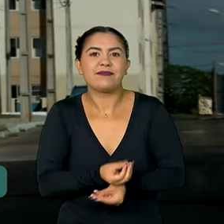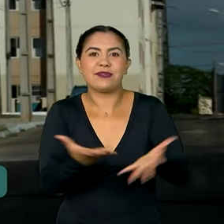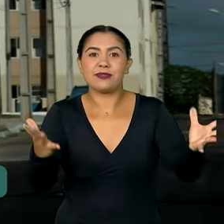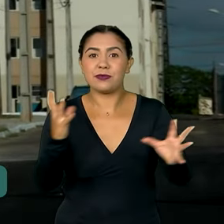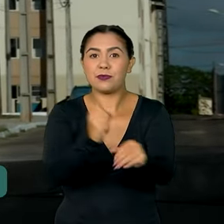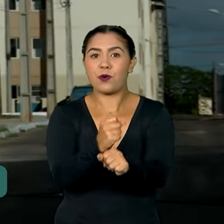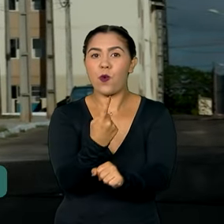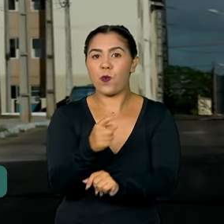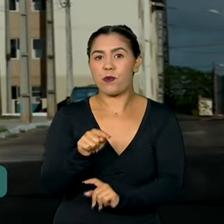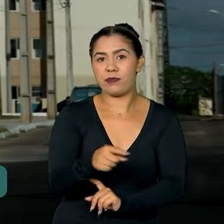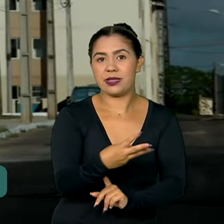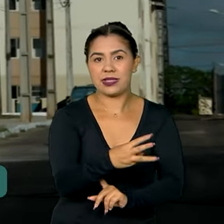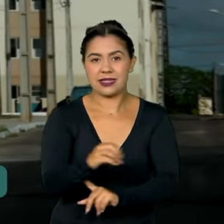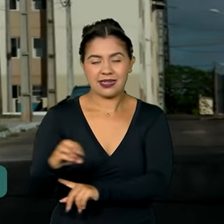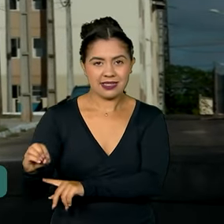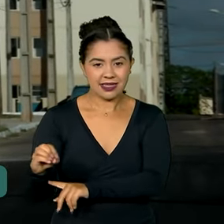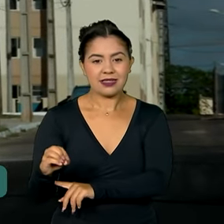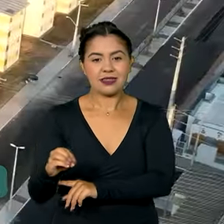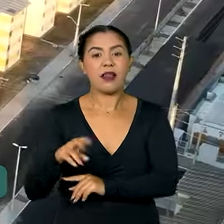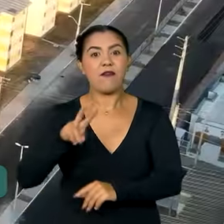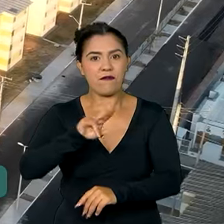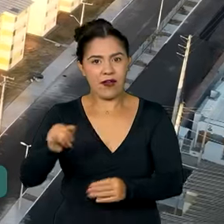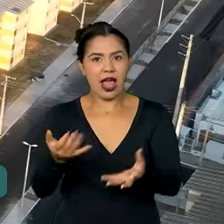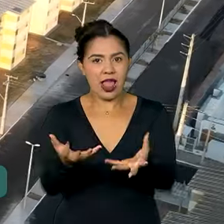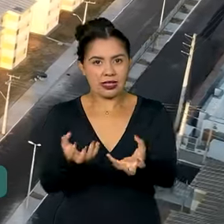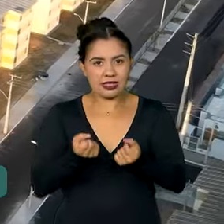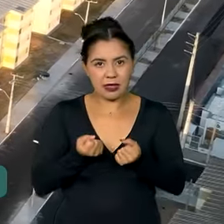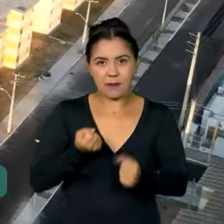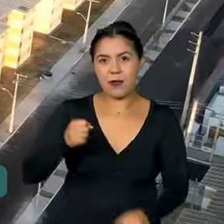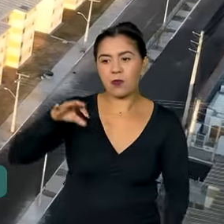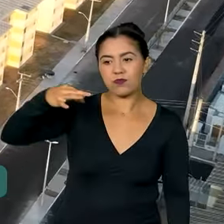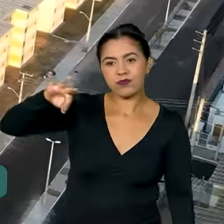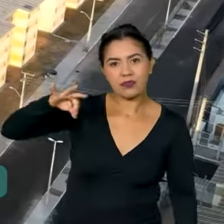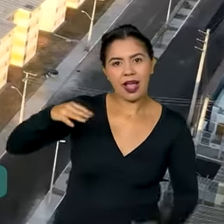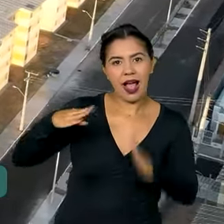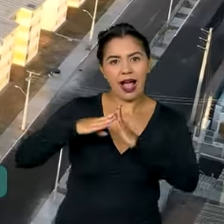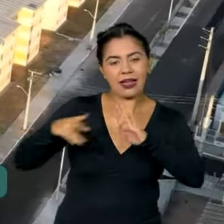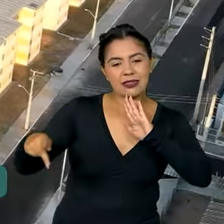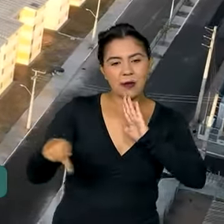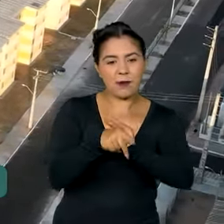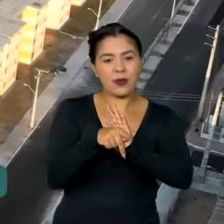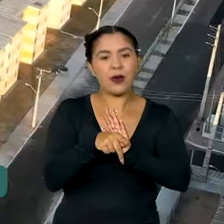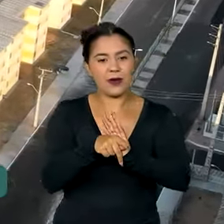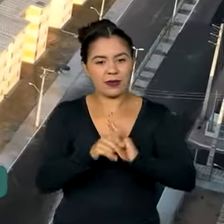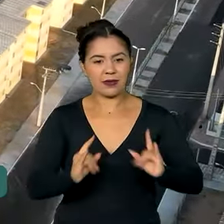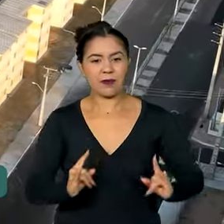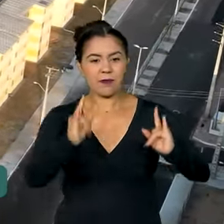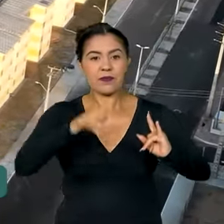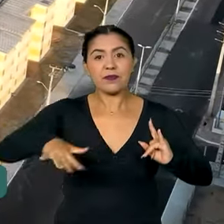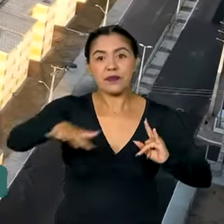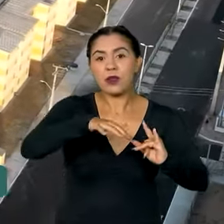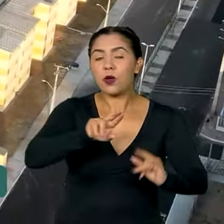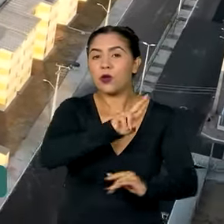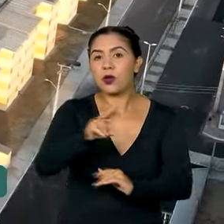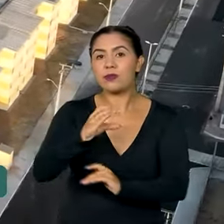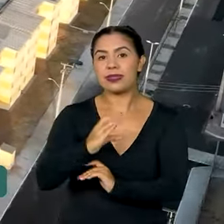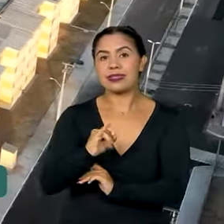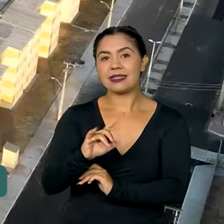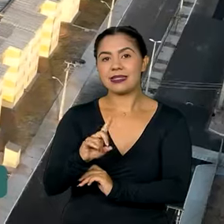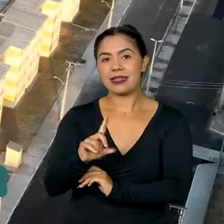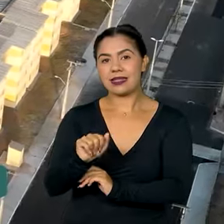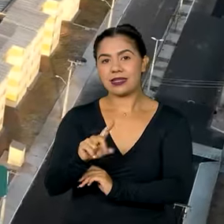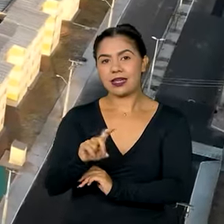Elas vão receber as chaves da casa própria no módulo 4 do residencial Cidade Jardim. Serão entregues